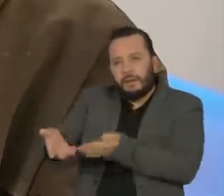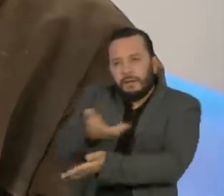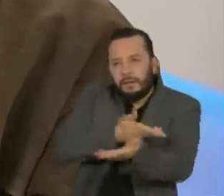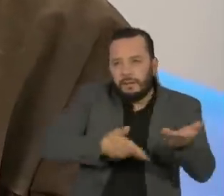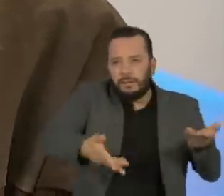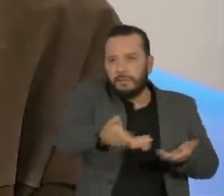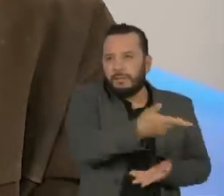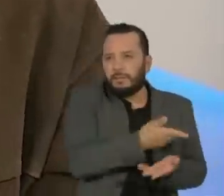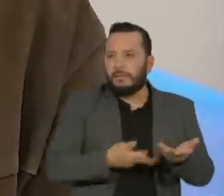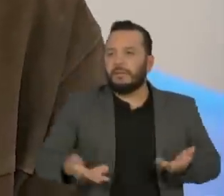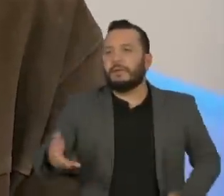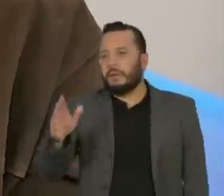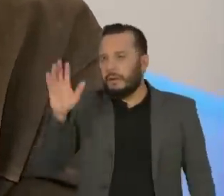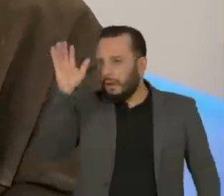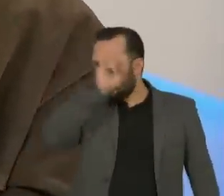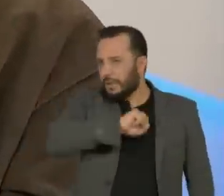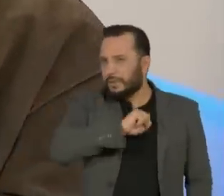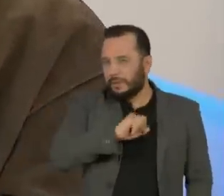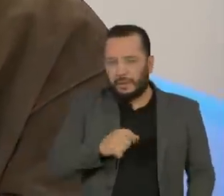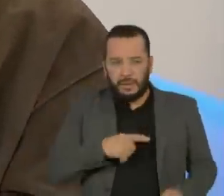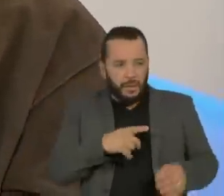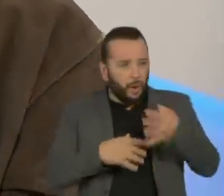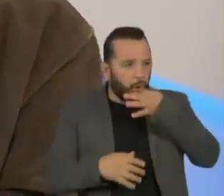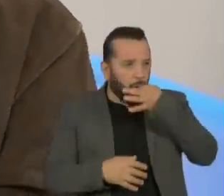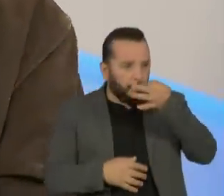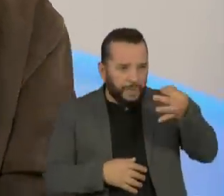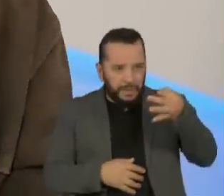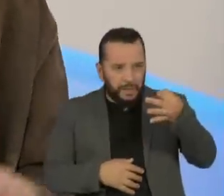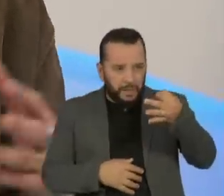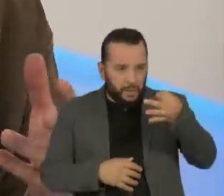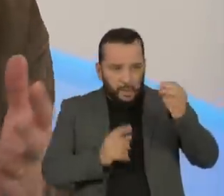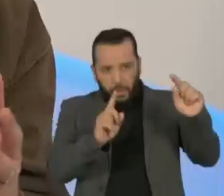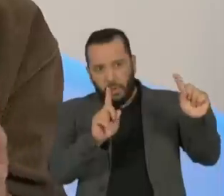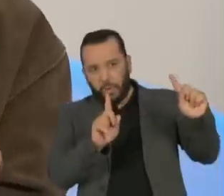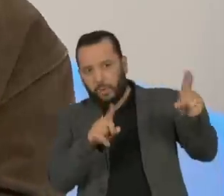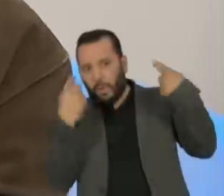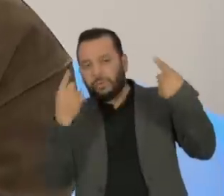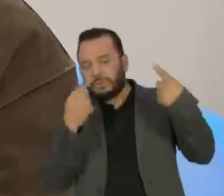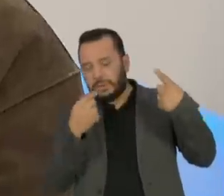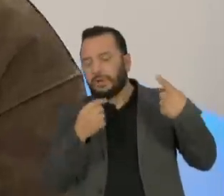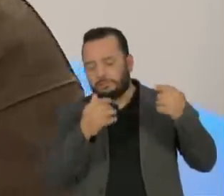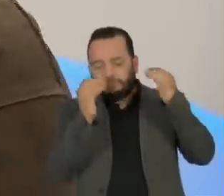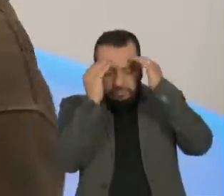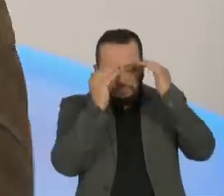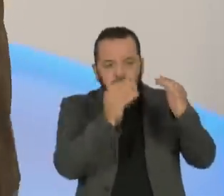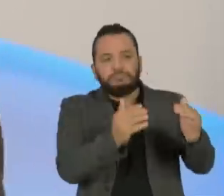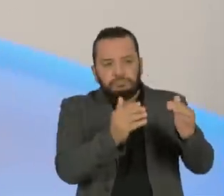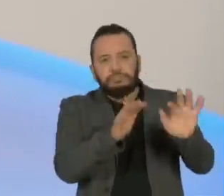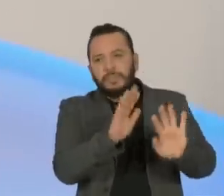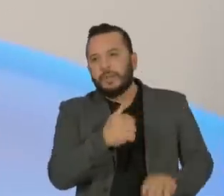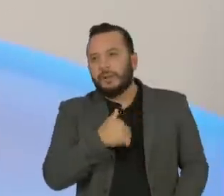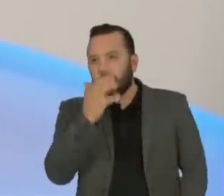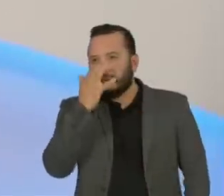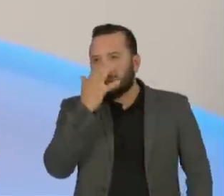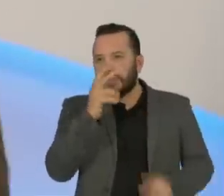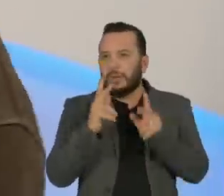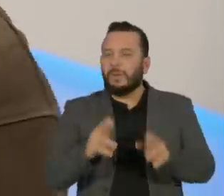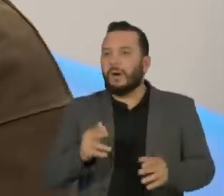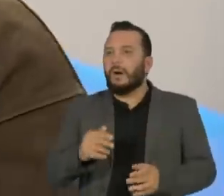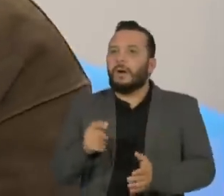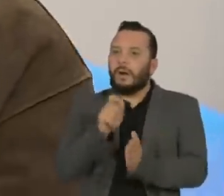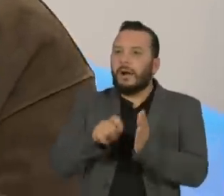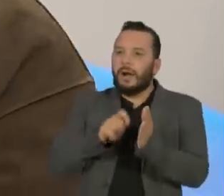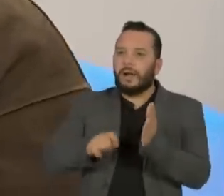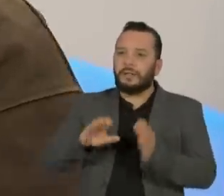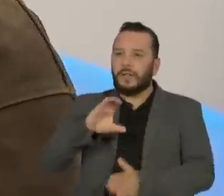essas diferenças, a tolerar os seus adversários, a respeitar e admirar os seus adversários. Uma carta que eu escrevi para o Chico, para Caetano